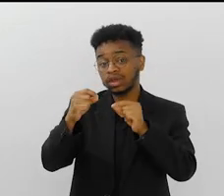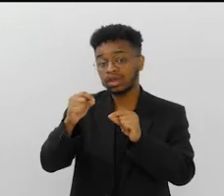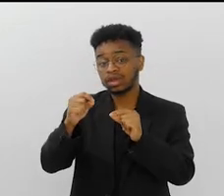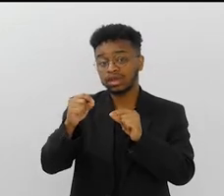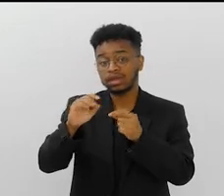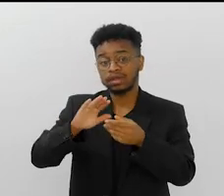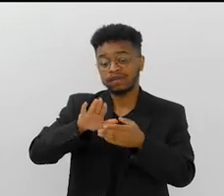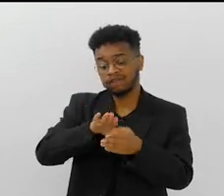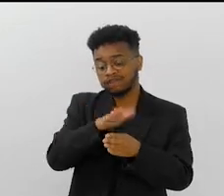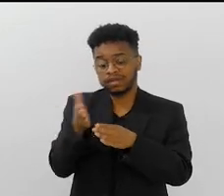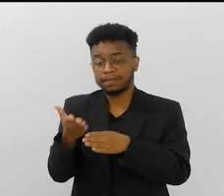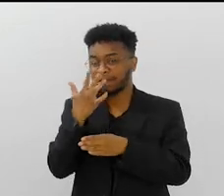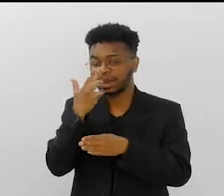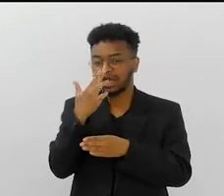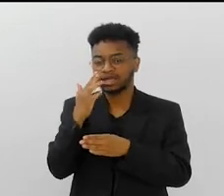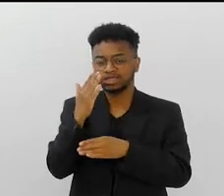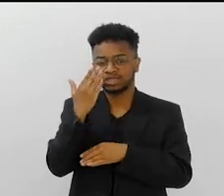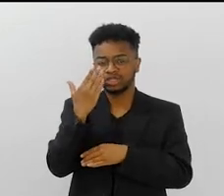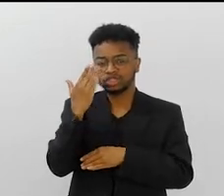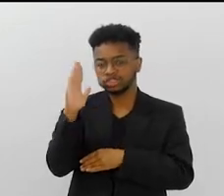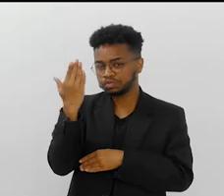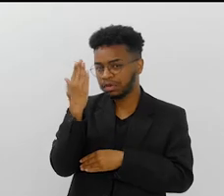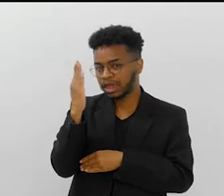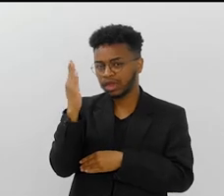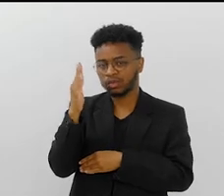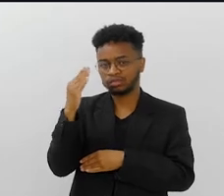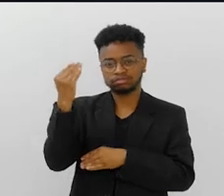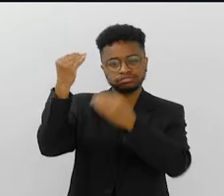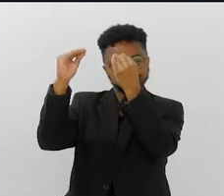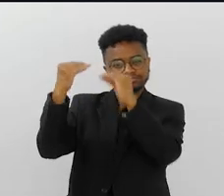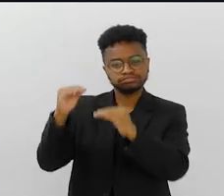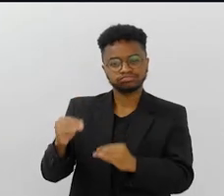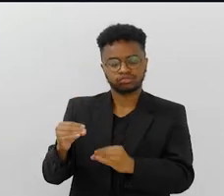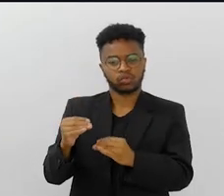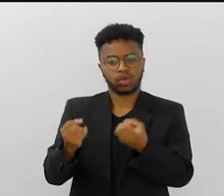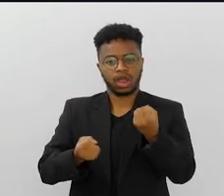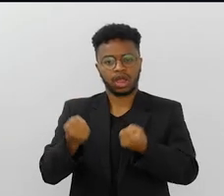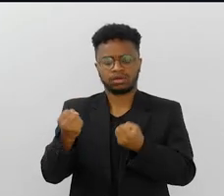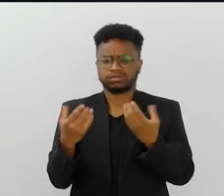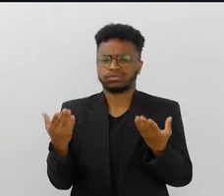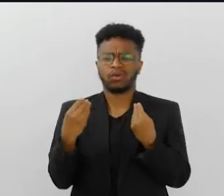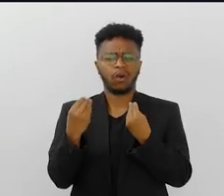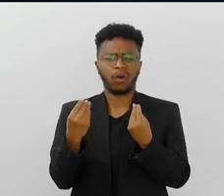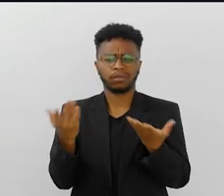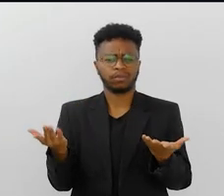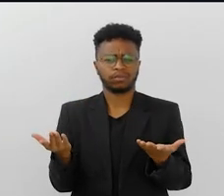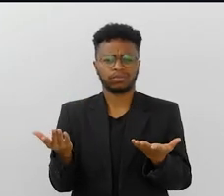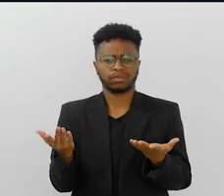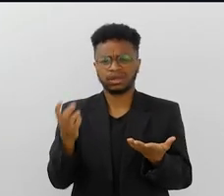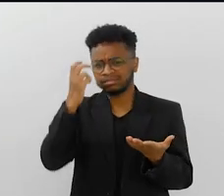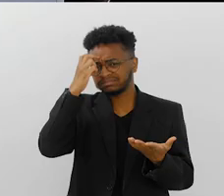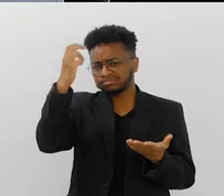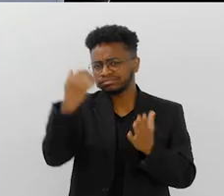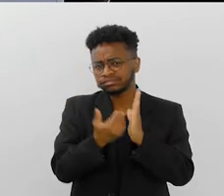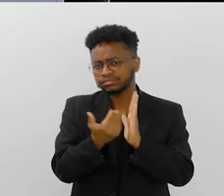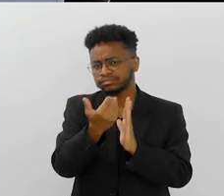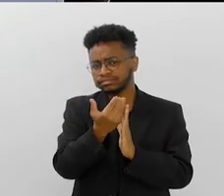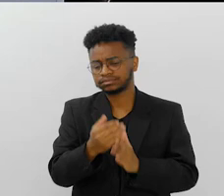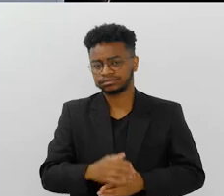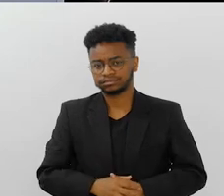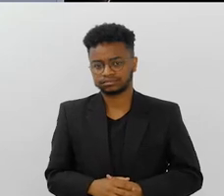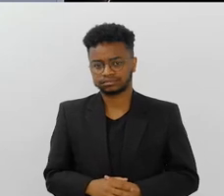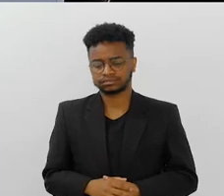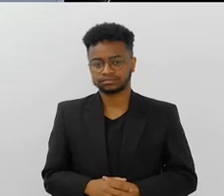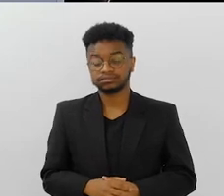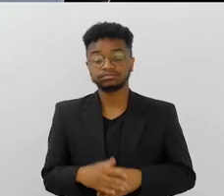virar aquilo e transformar aquilo numa espécie de espelho que iluminava o carro alegórico. Gente, você é uma genialidade que não tem tamanho. Entendeu assim?